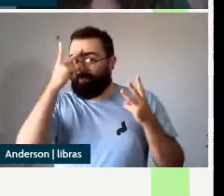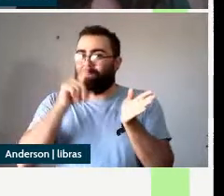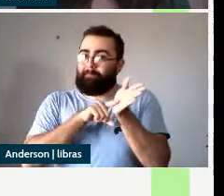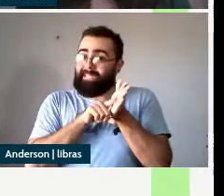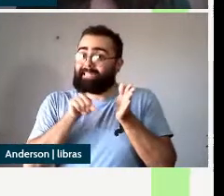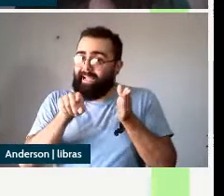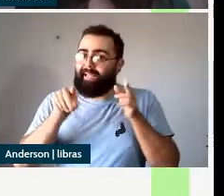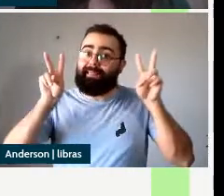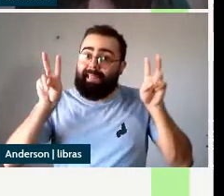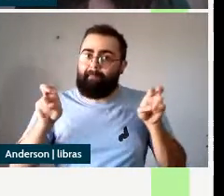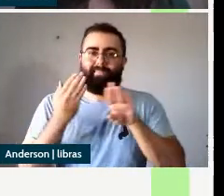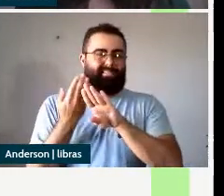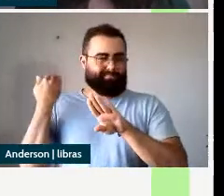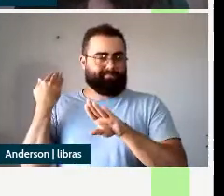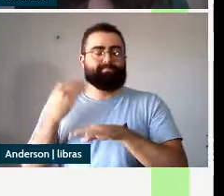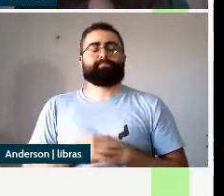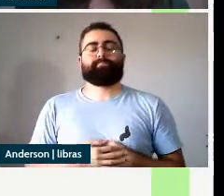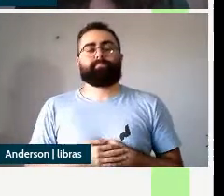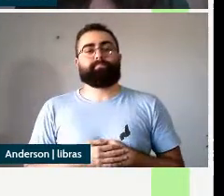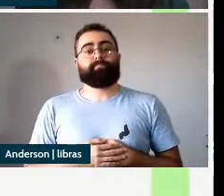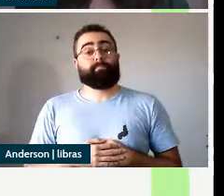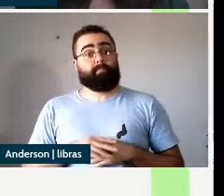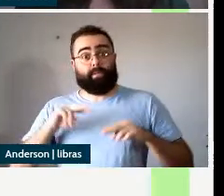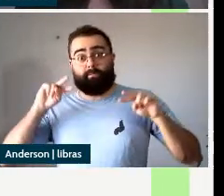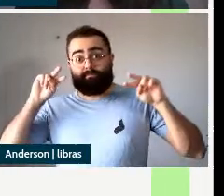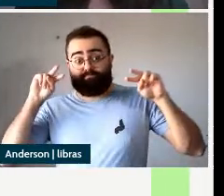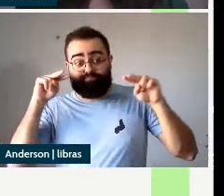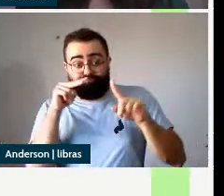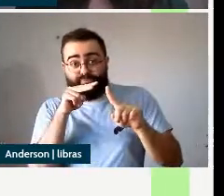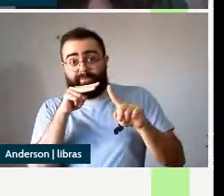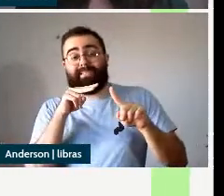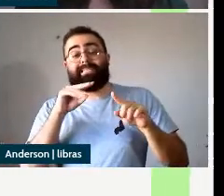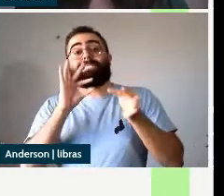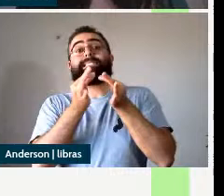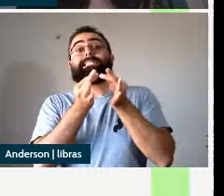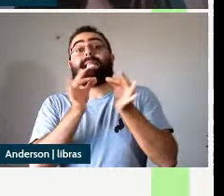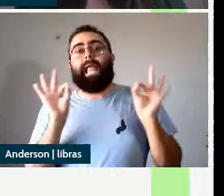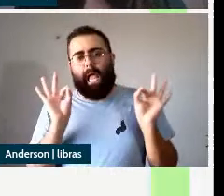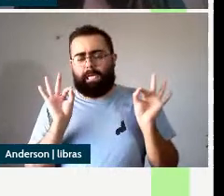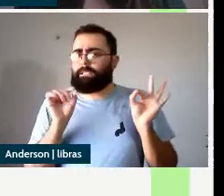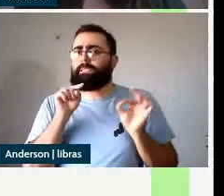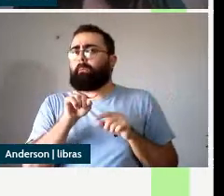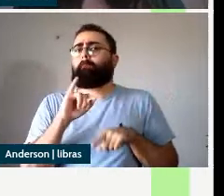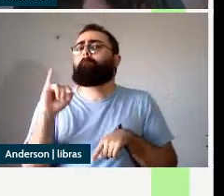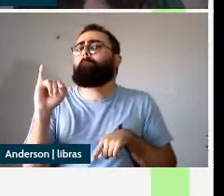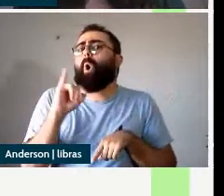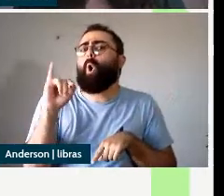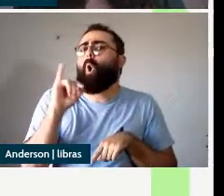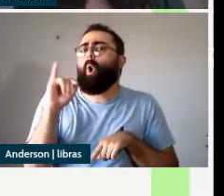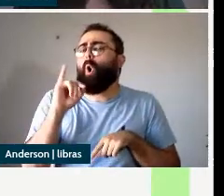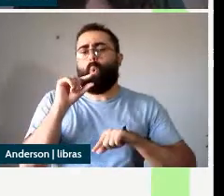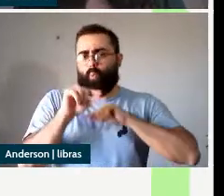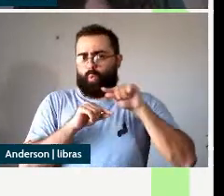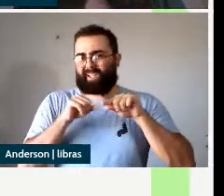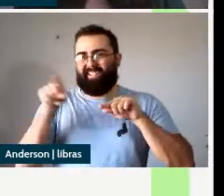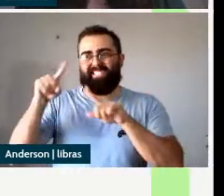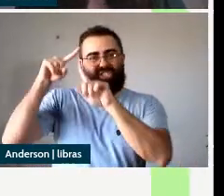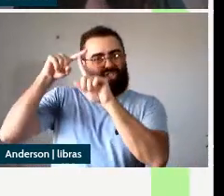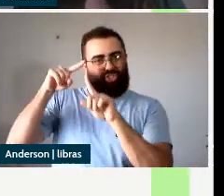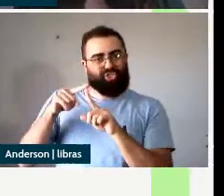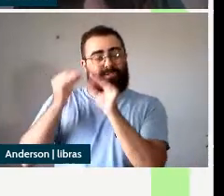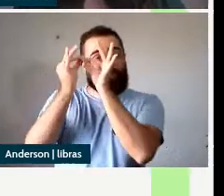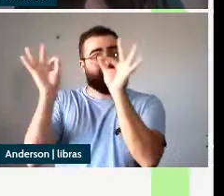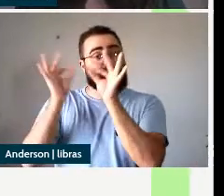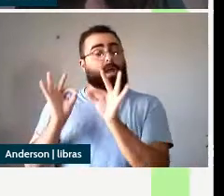do ponto de vista da sintaxe uma das principais questões que se coloca com relação a essas sentenças é